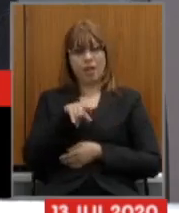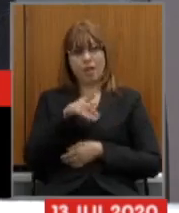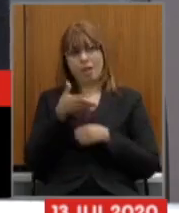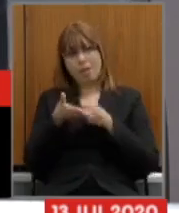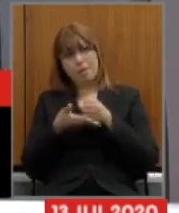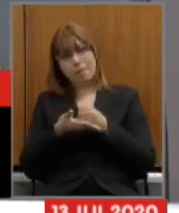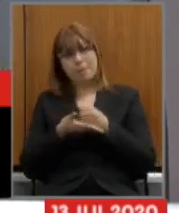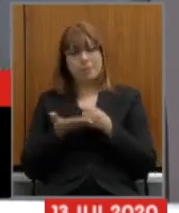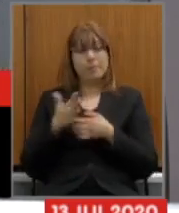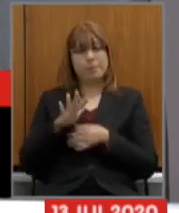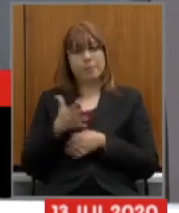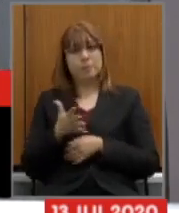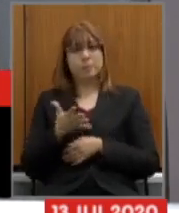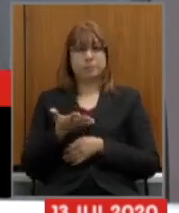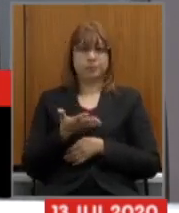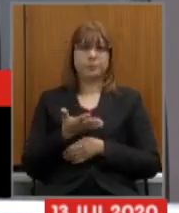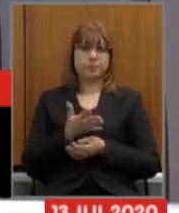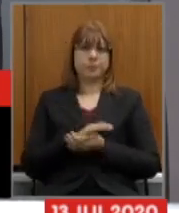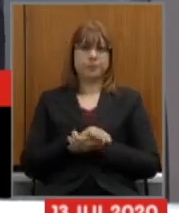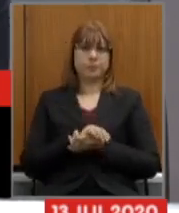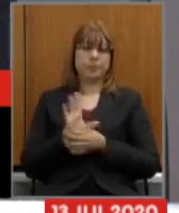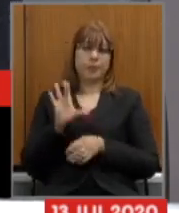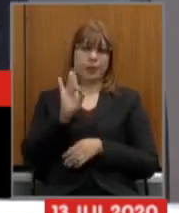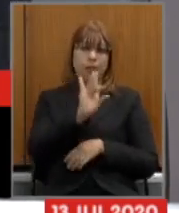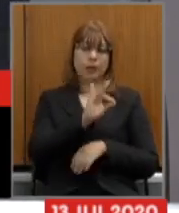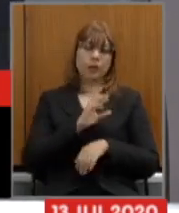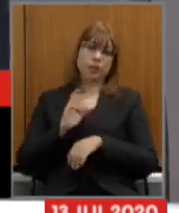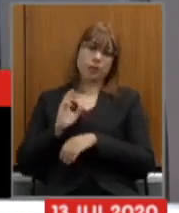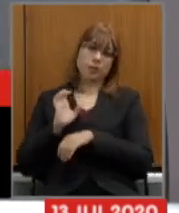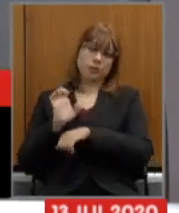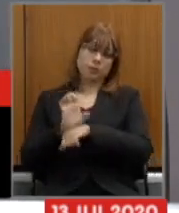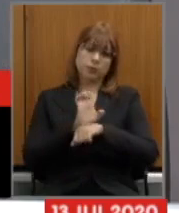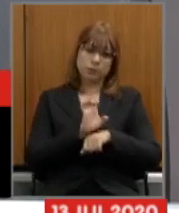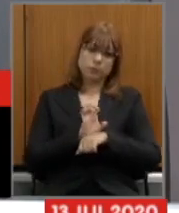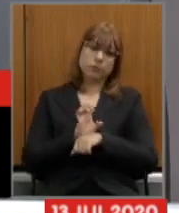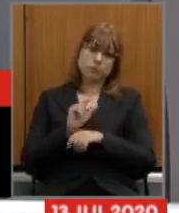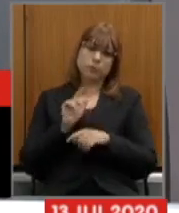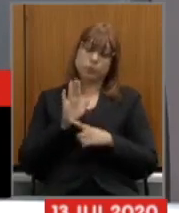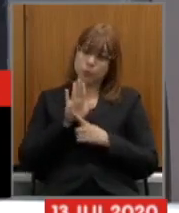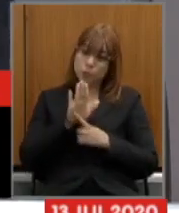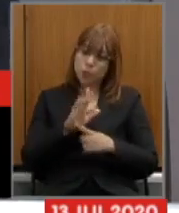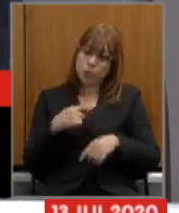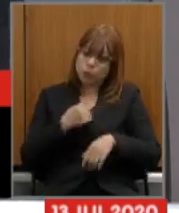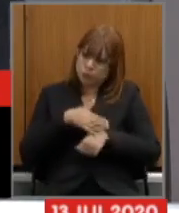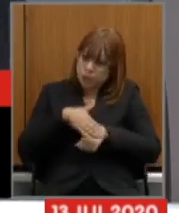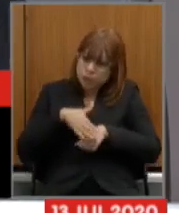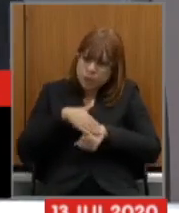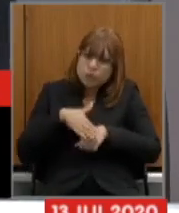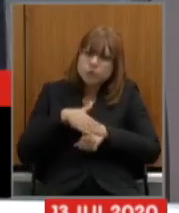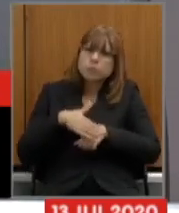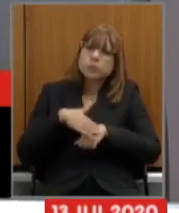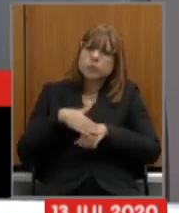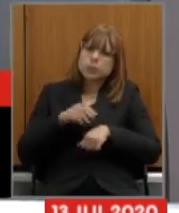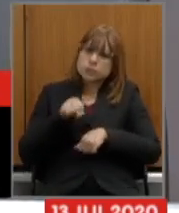que o governo federal impôs aos estados isso demonstra sensibilidade isso demonstra que não há por parte do interesse